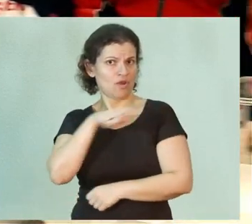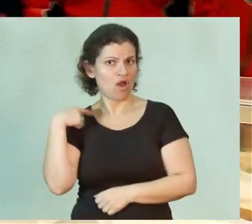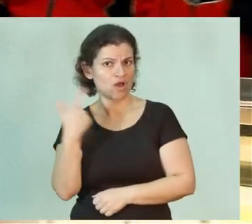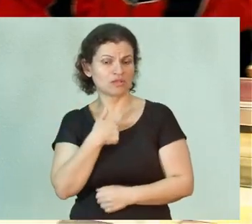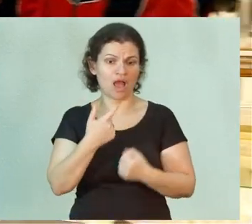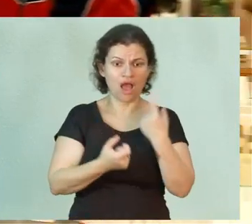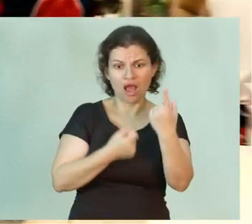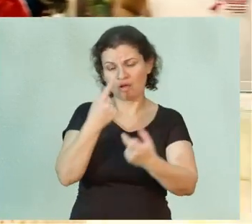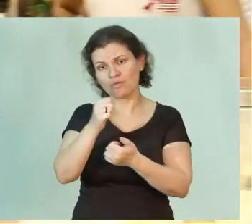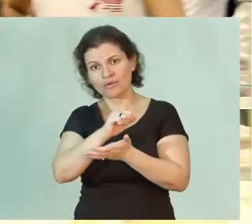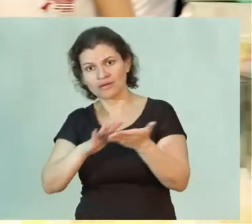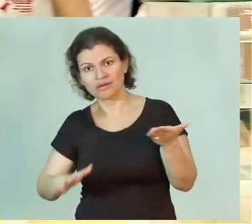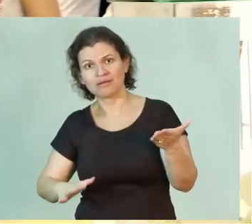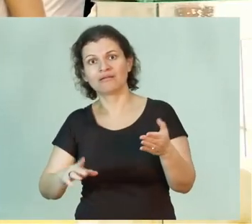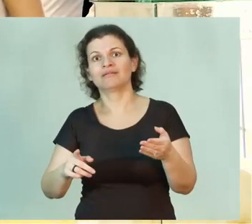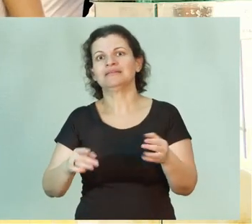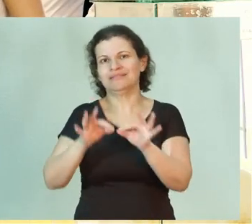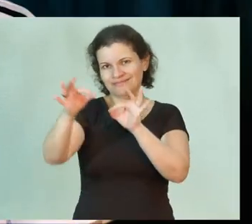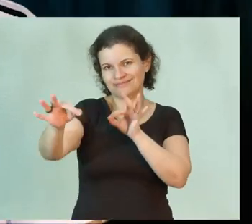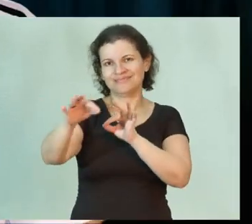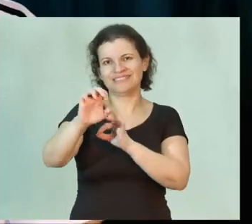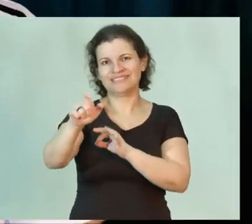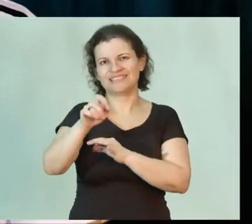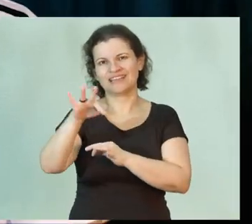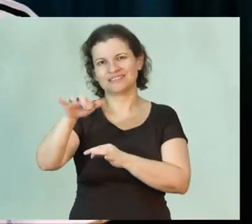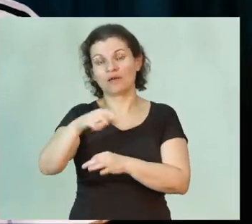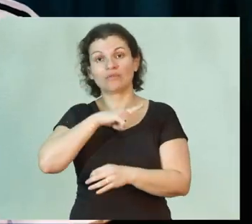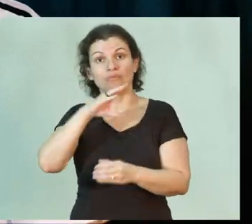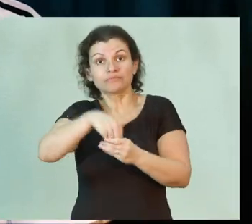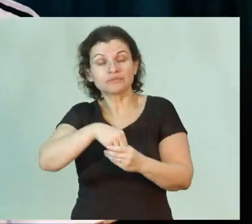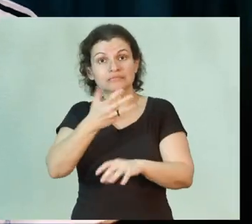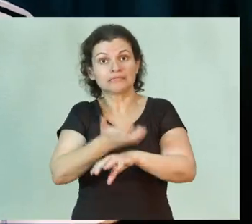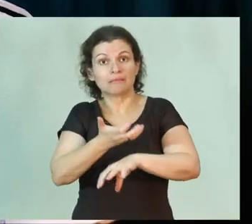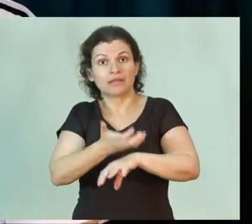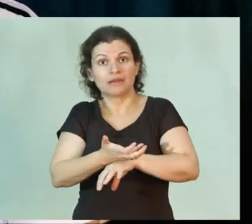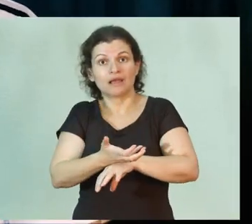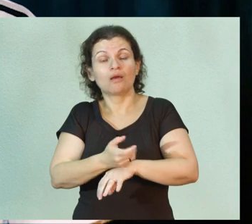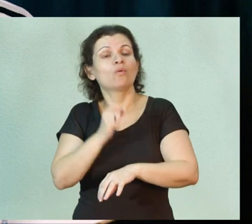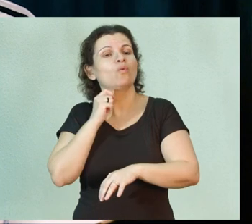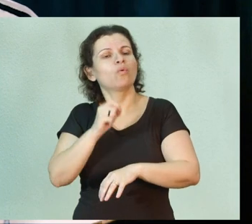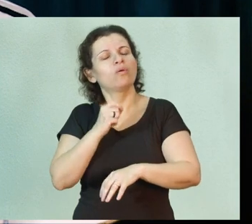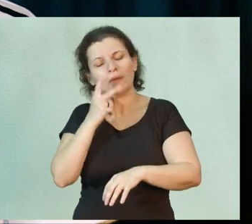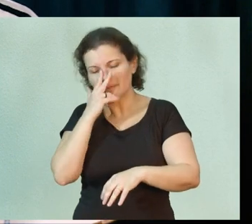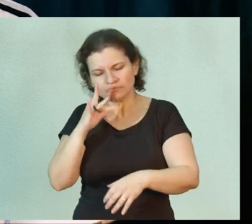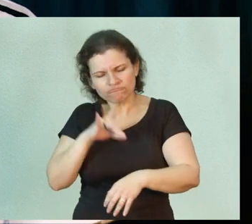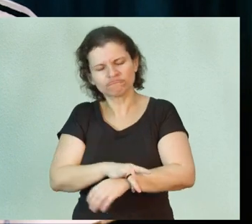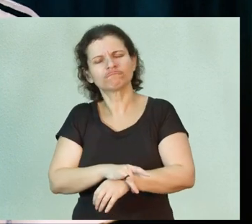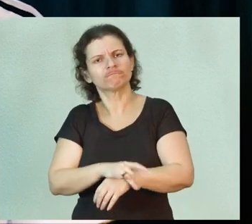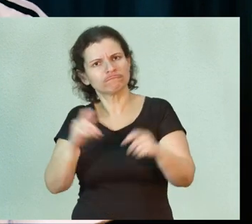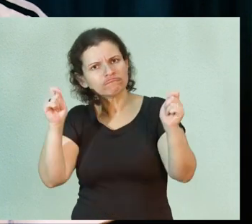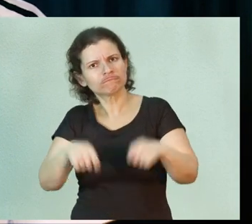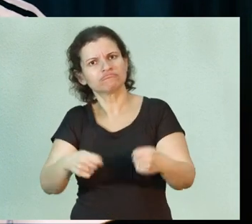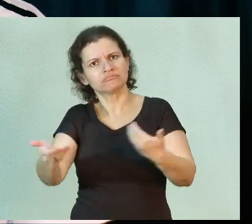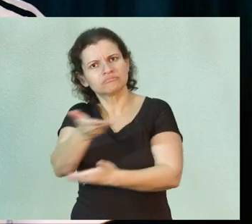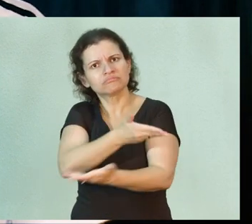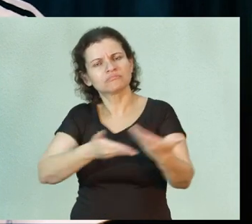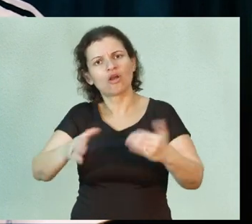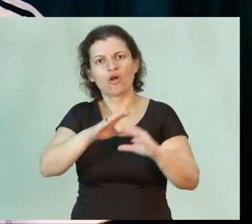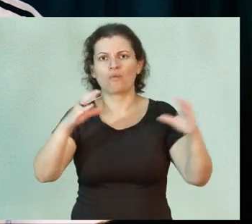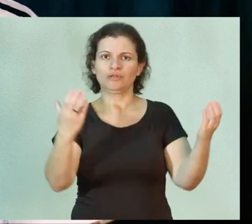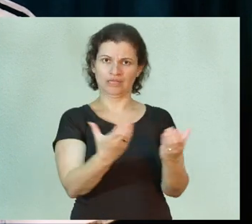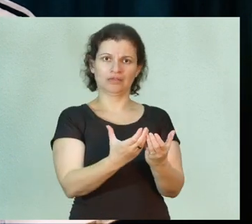algumas atividades de extensão foram incorporadas às disciplinas, de modo a assegurar e garantir essa interação com a